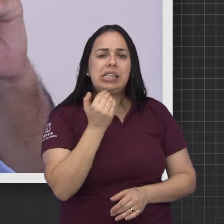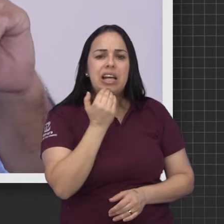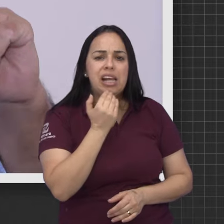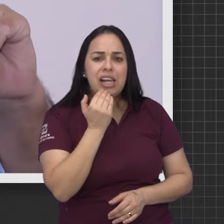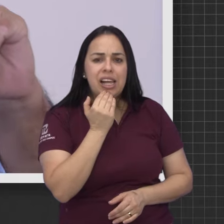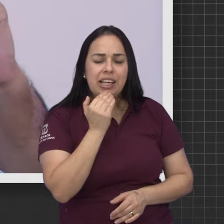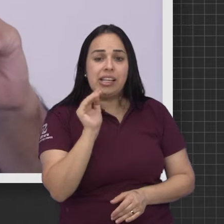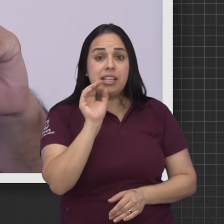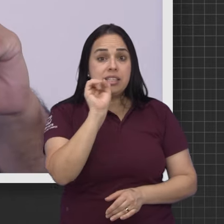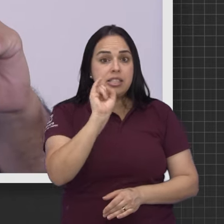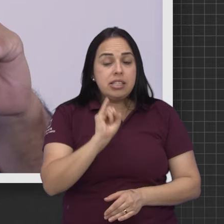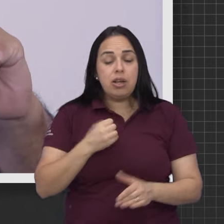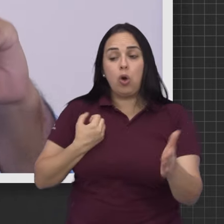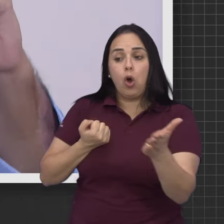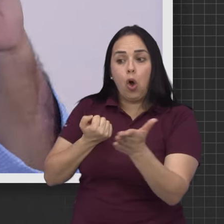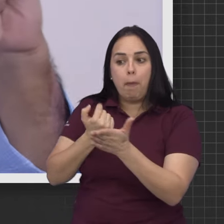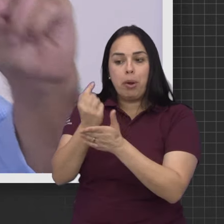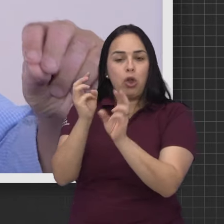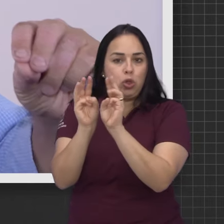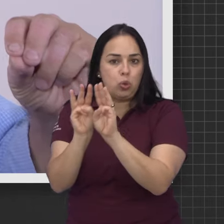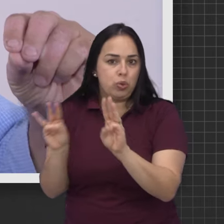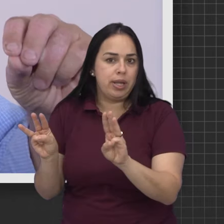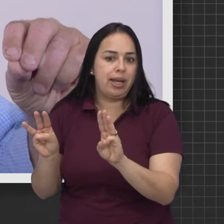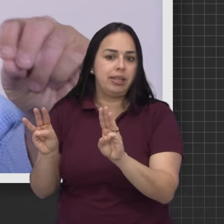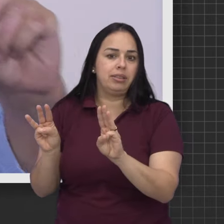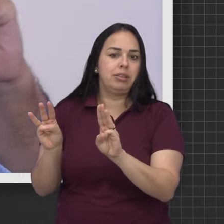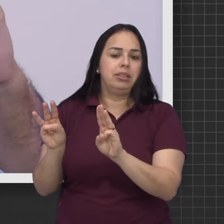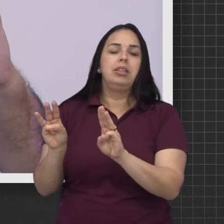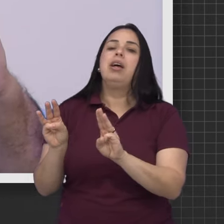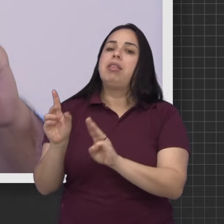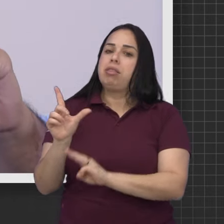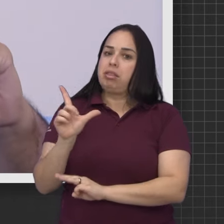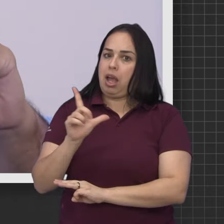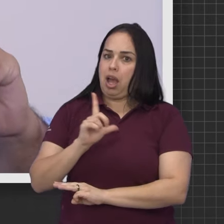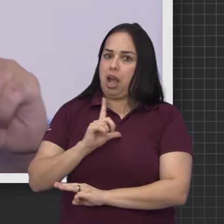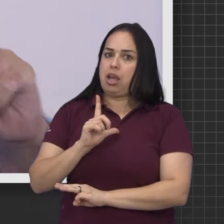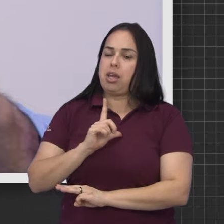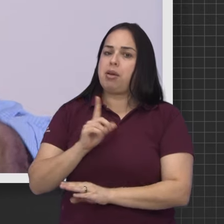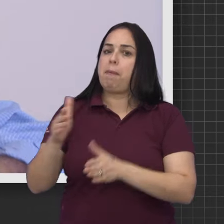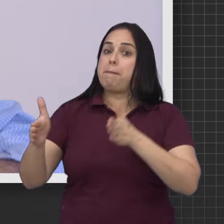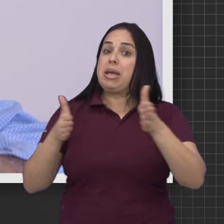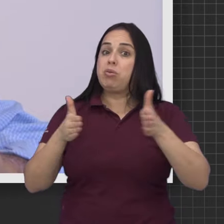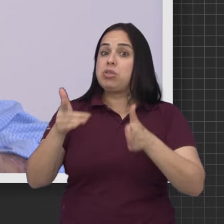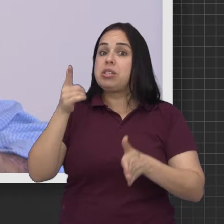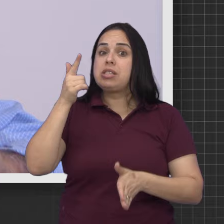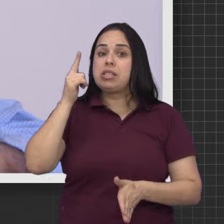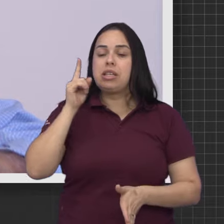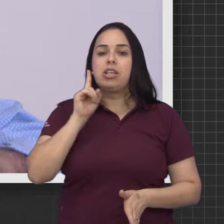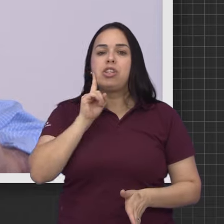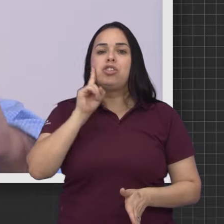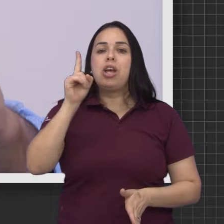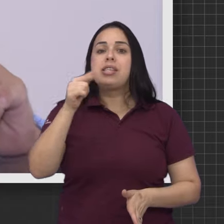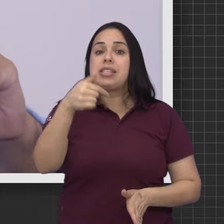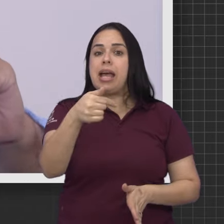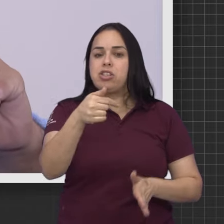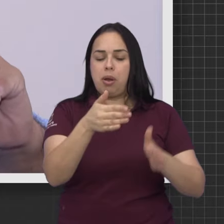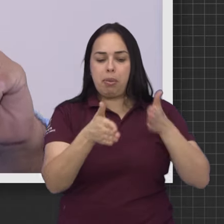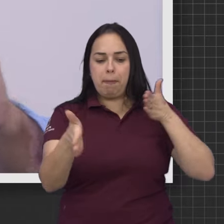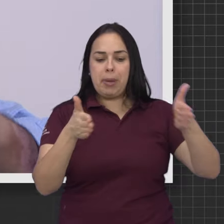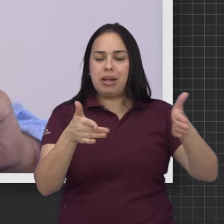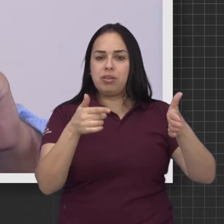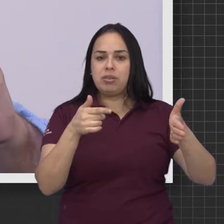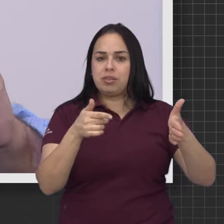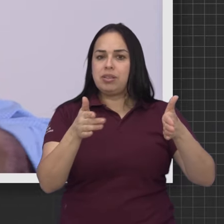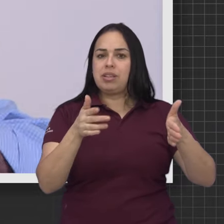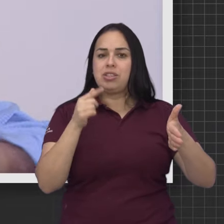se for comprado via plataforma, ele tem os sete dias, certo? Se ele for no